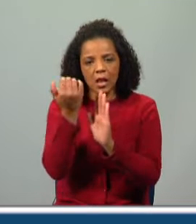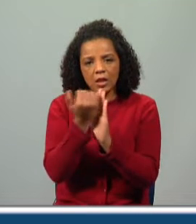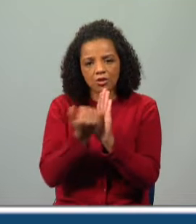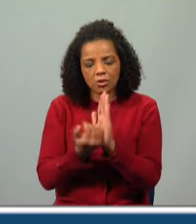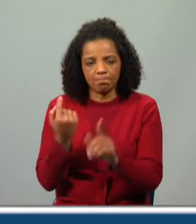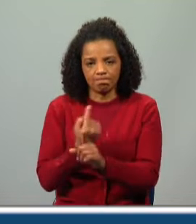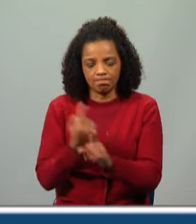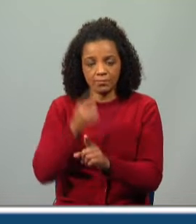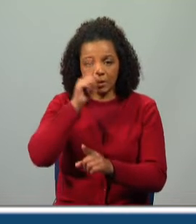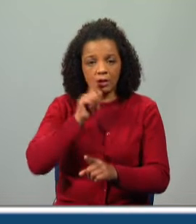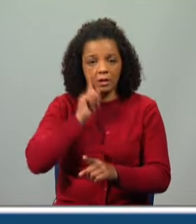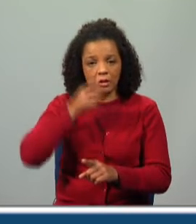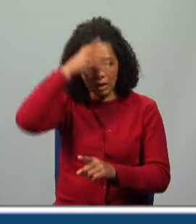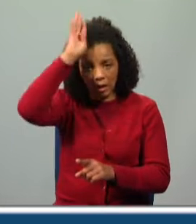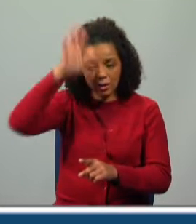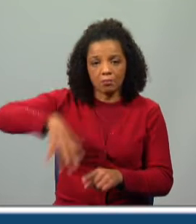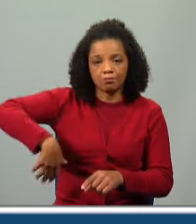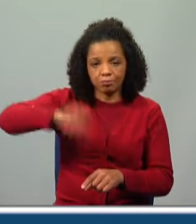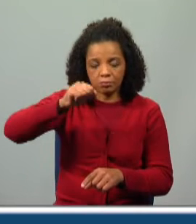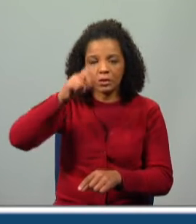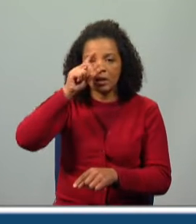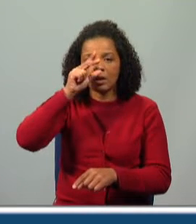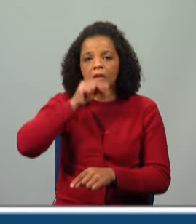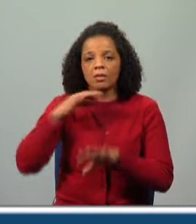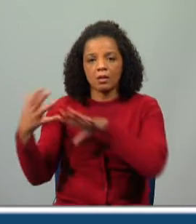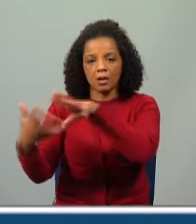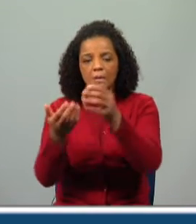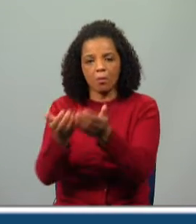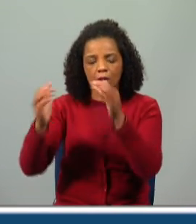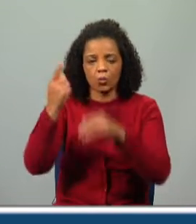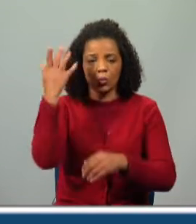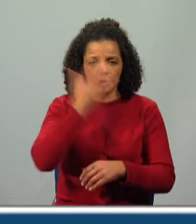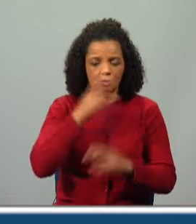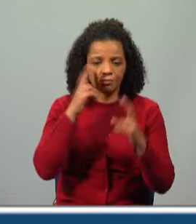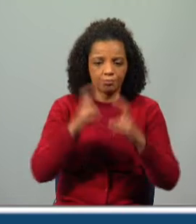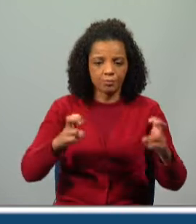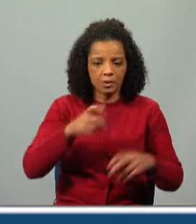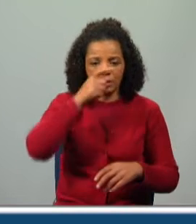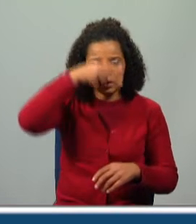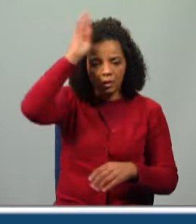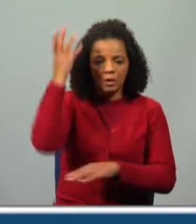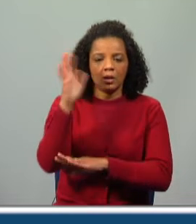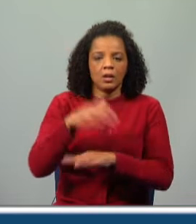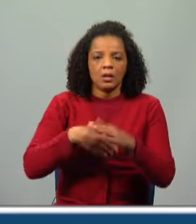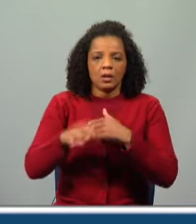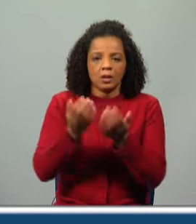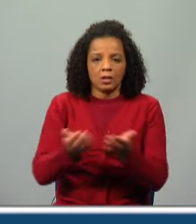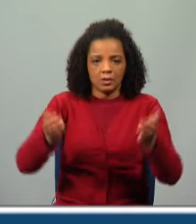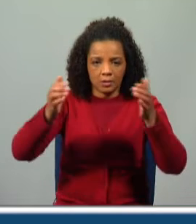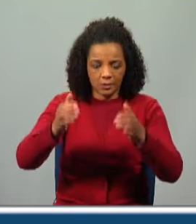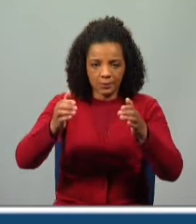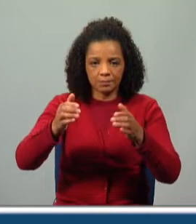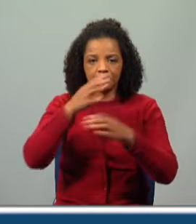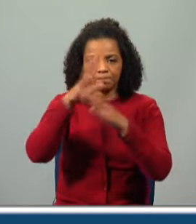coisas que esta galinha tinha trazido da terra para o seu ninho. Um dia, porém, descobriu uma galinha do mato que fizera ninho no meio das